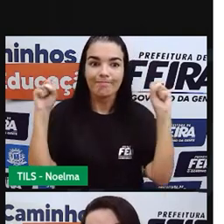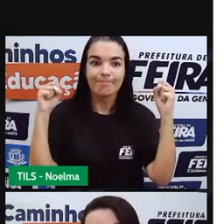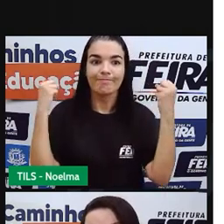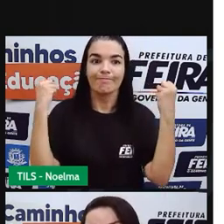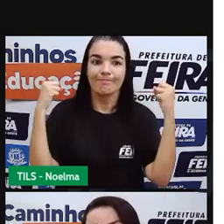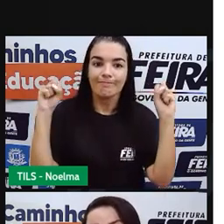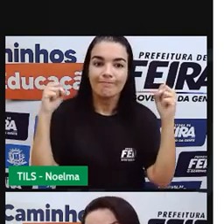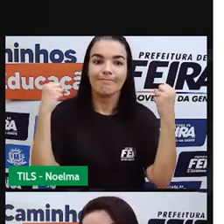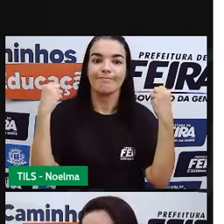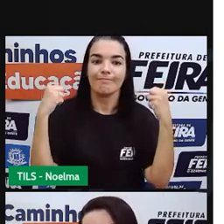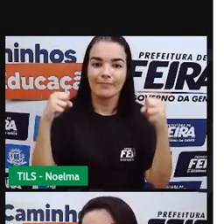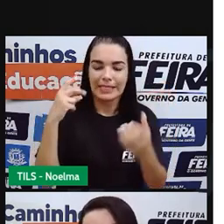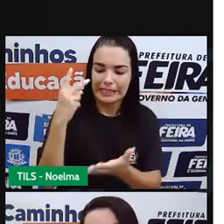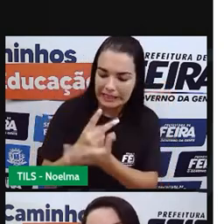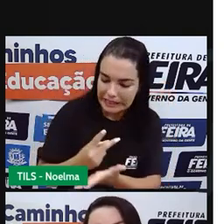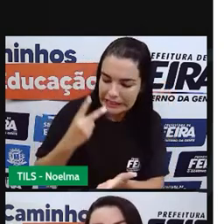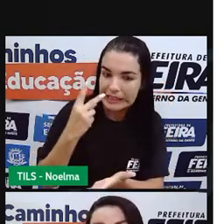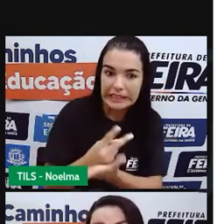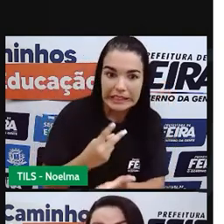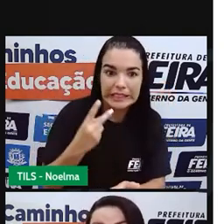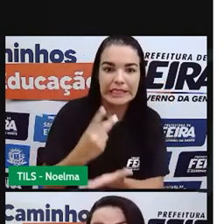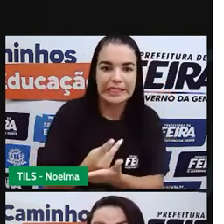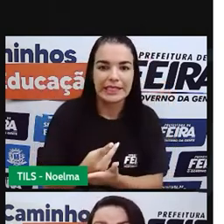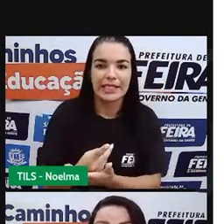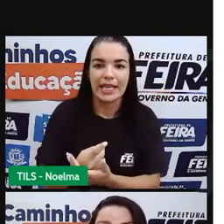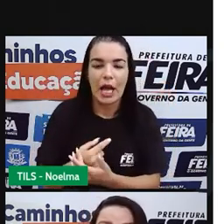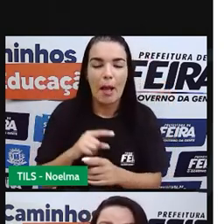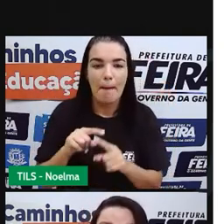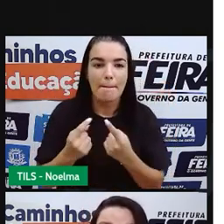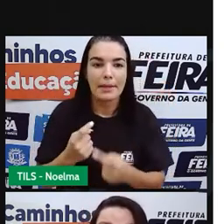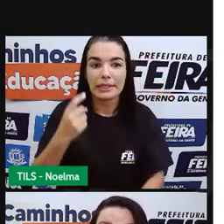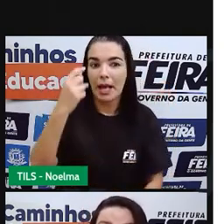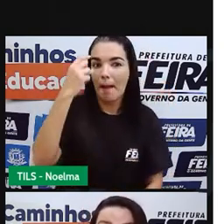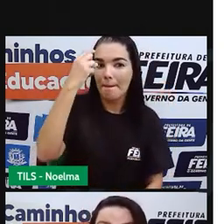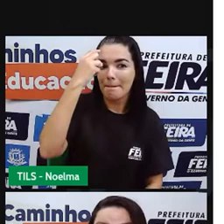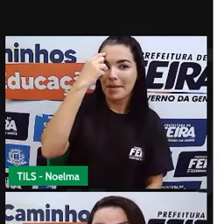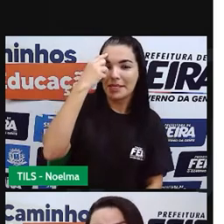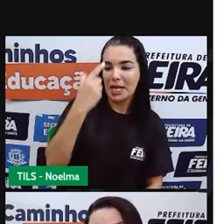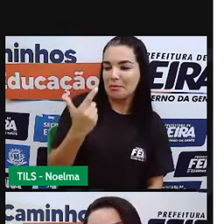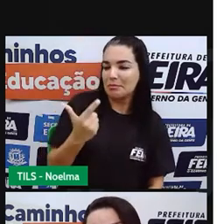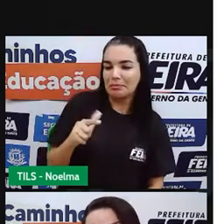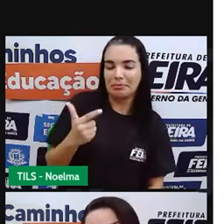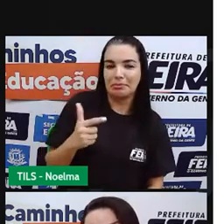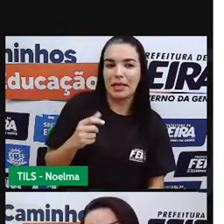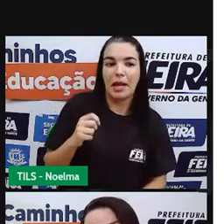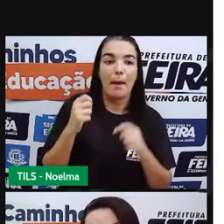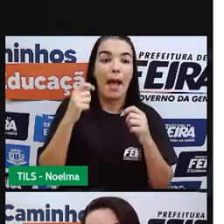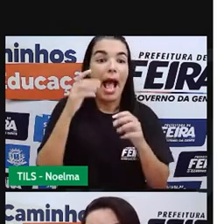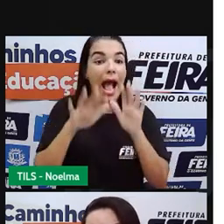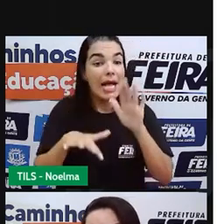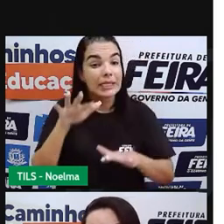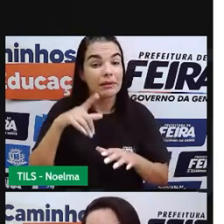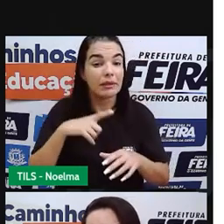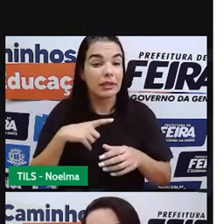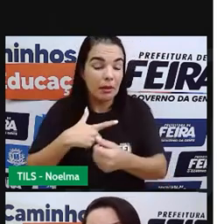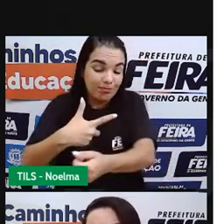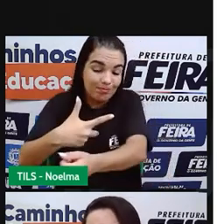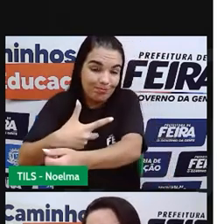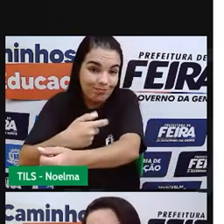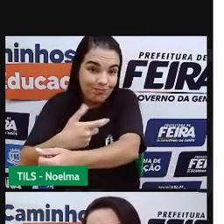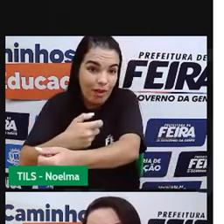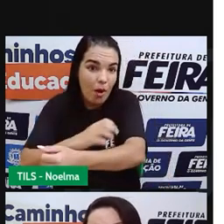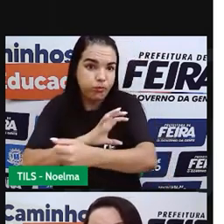atividades físicas e frequentes, né? Algumas vezes chegam até a utilizar anabolizantes e suplementos alimentares